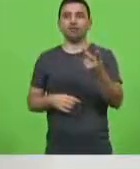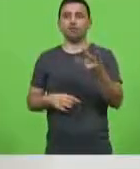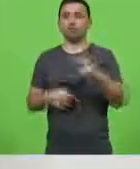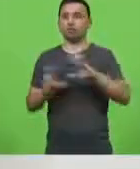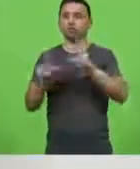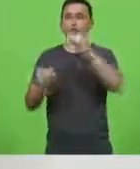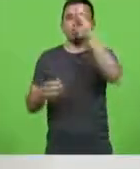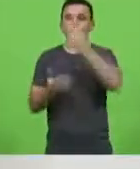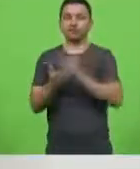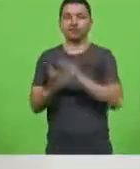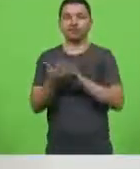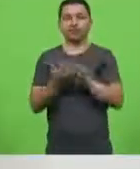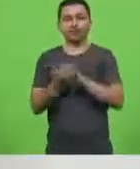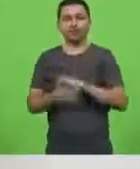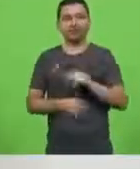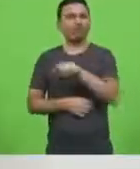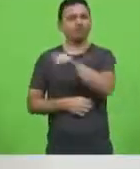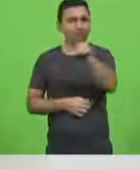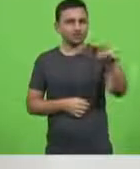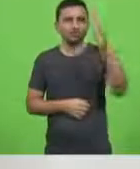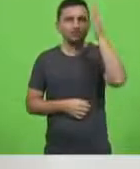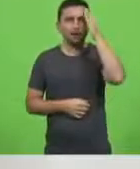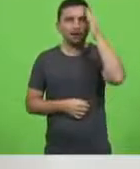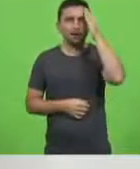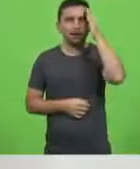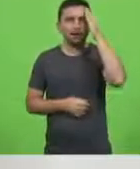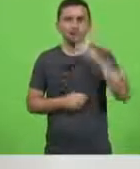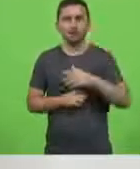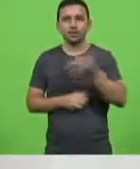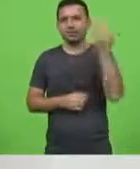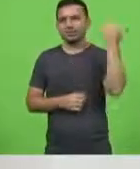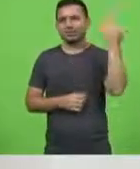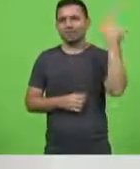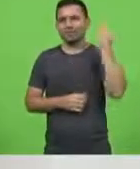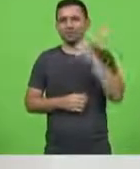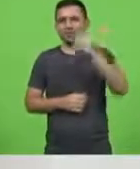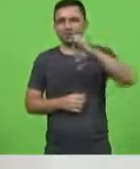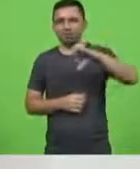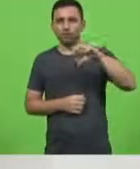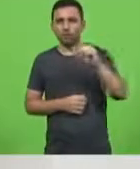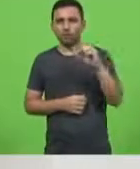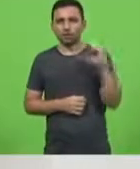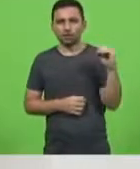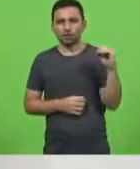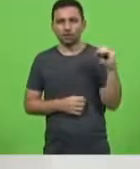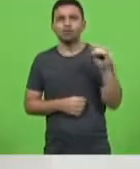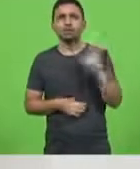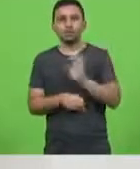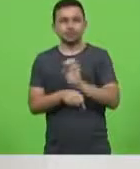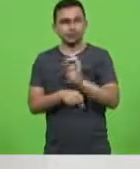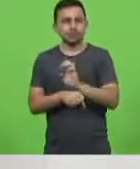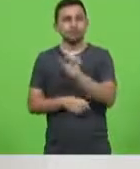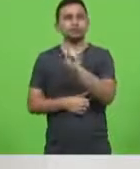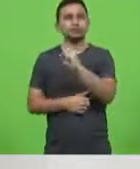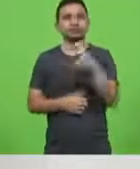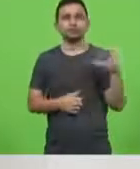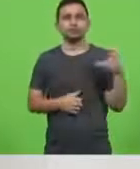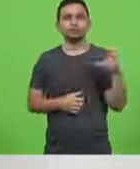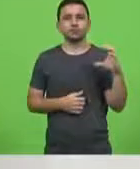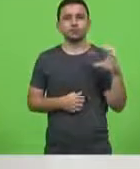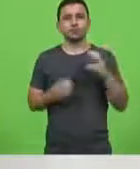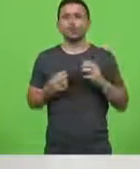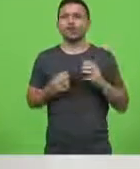sabiam os senhores que em 1980 o estado de Santa Catarina deu